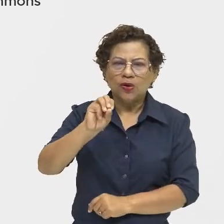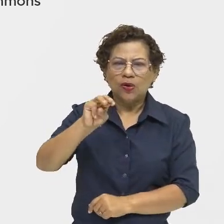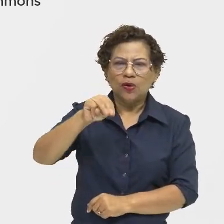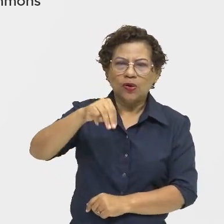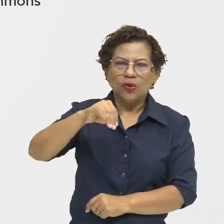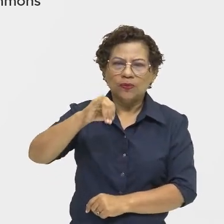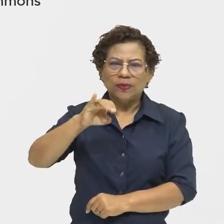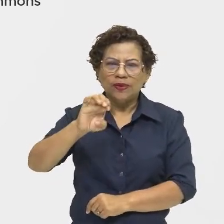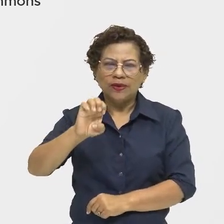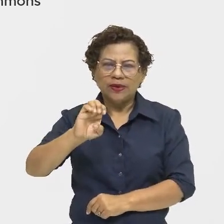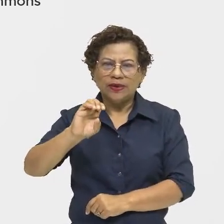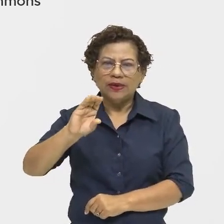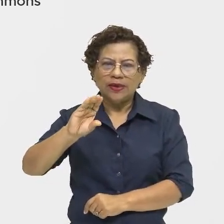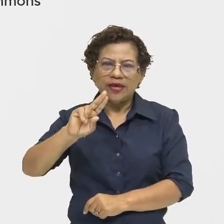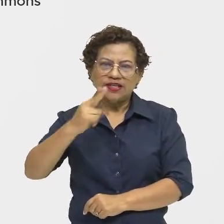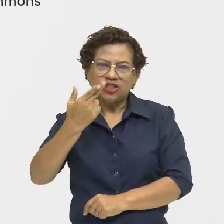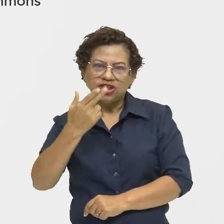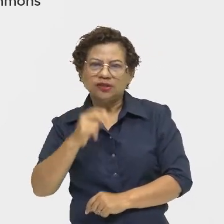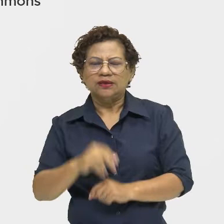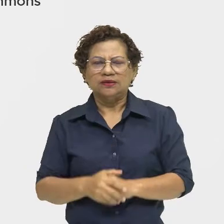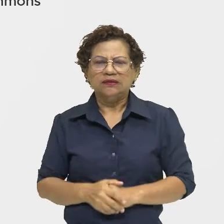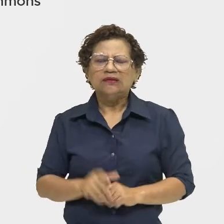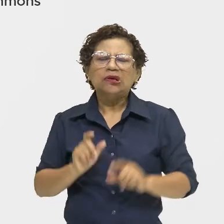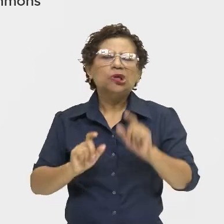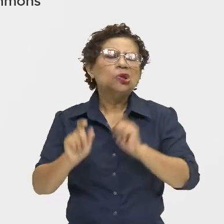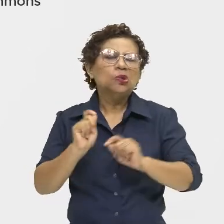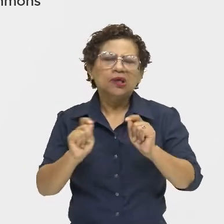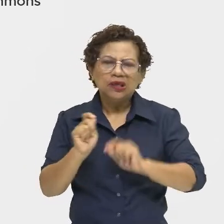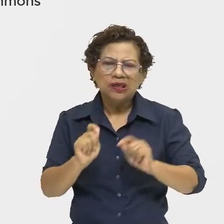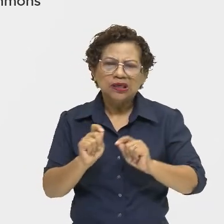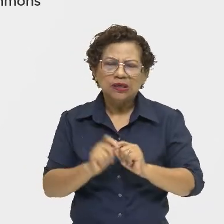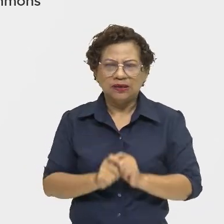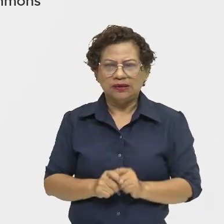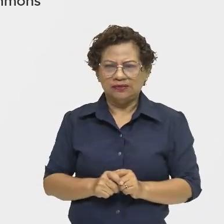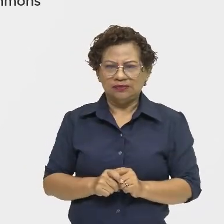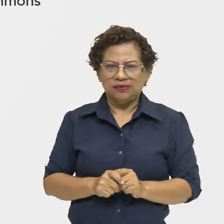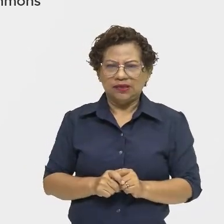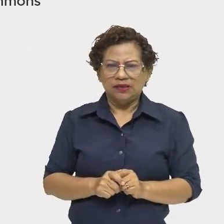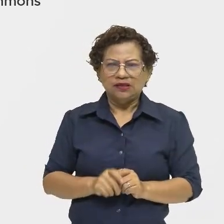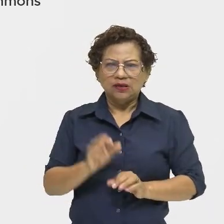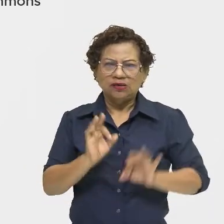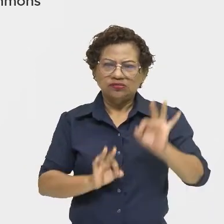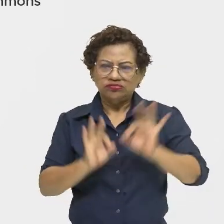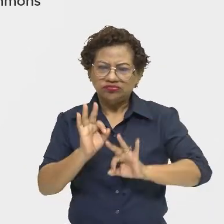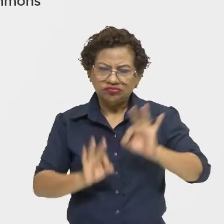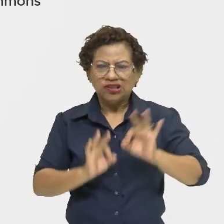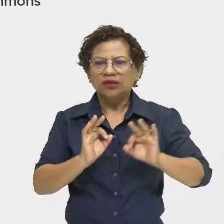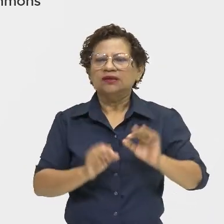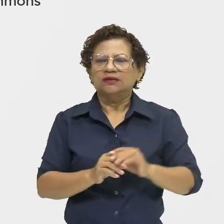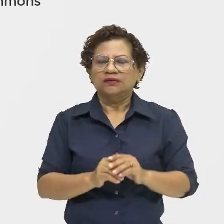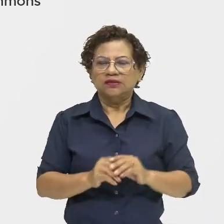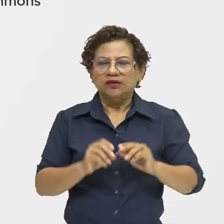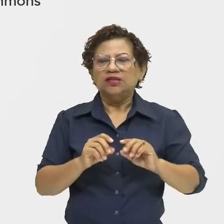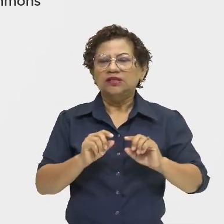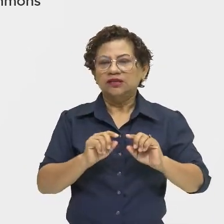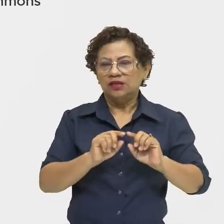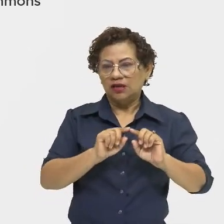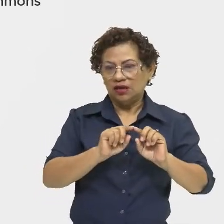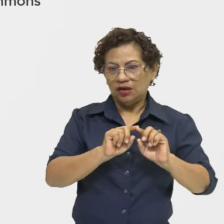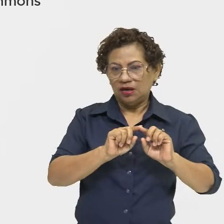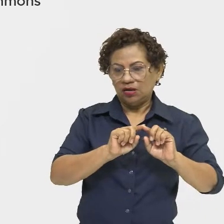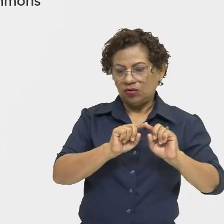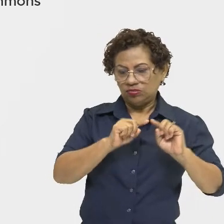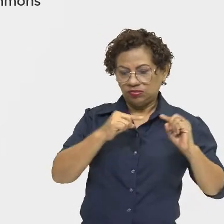religiosa, que são os cemitérios, tá? Que são meníres e domens organizados em círculos, sendo